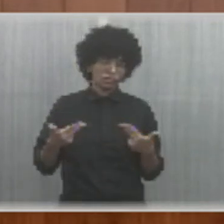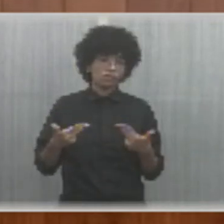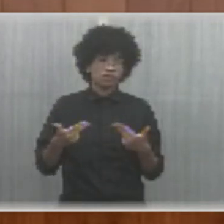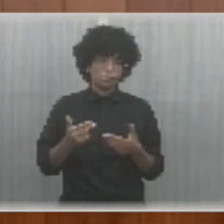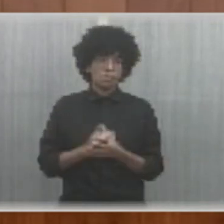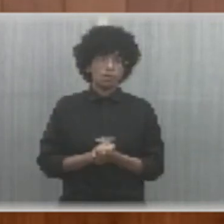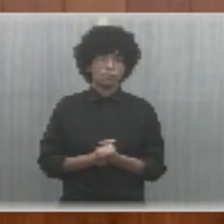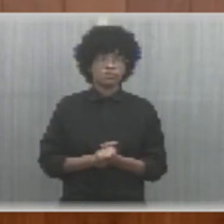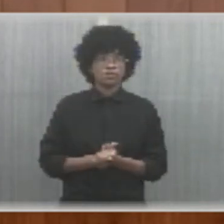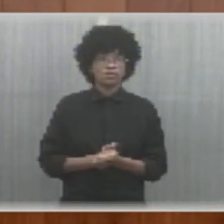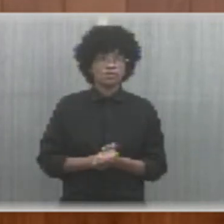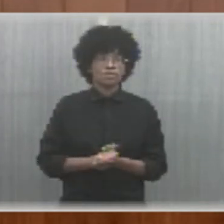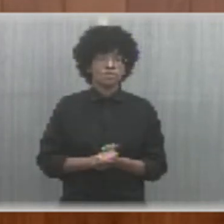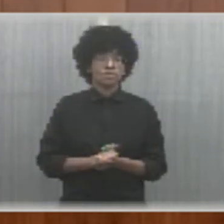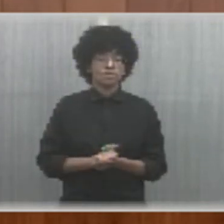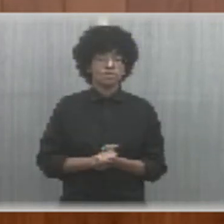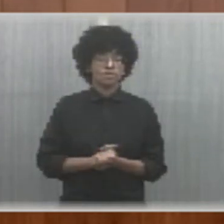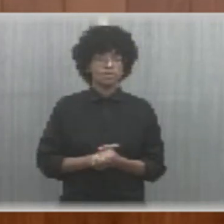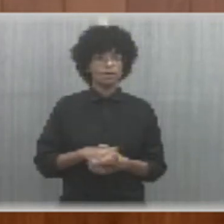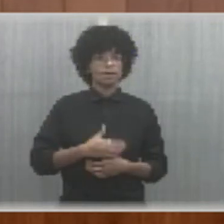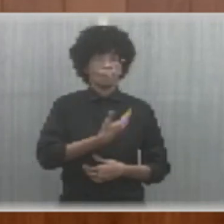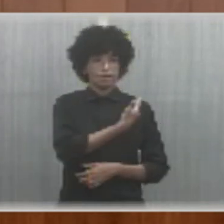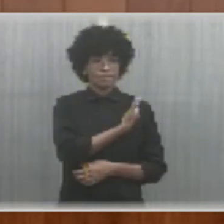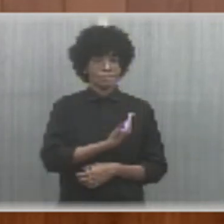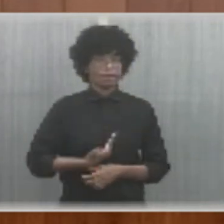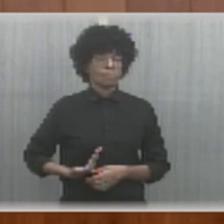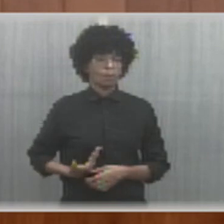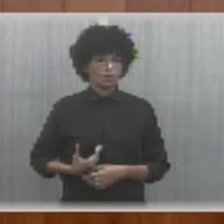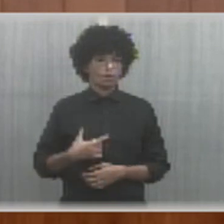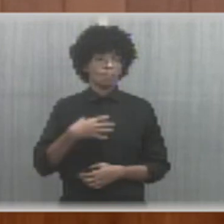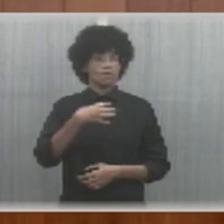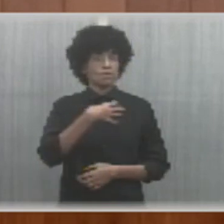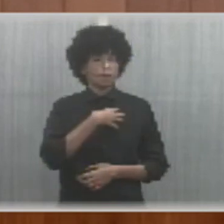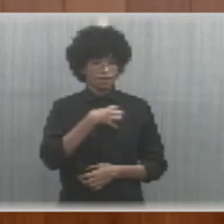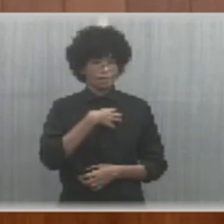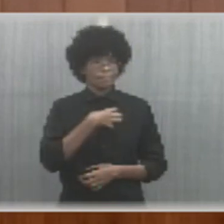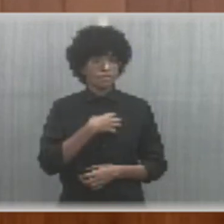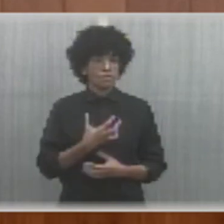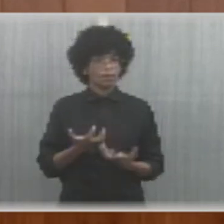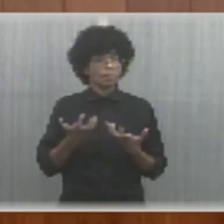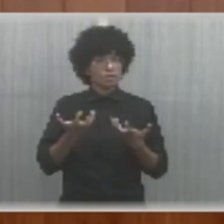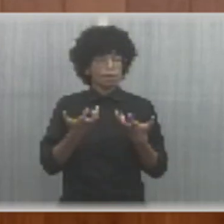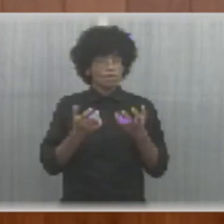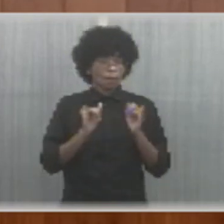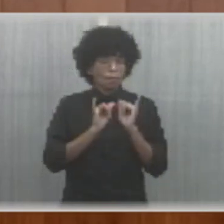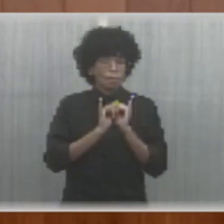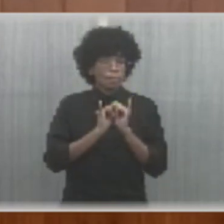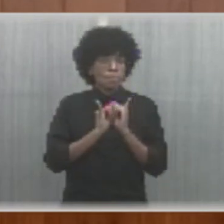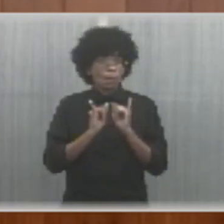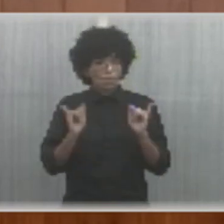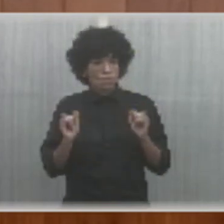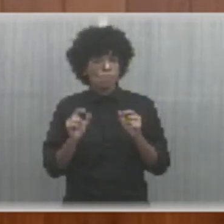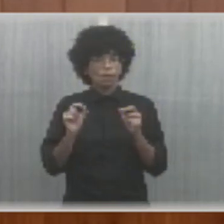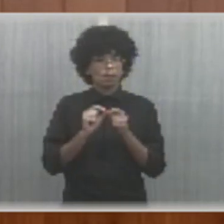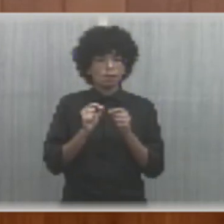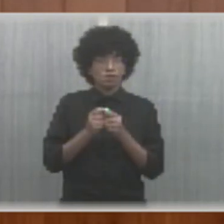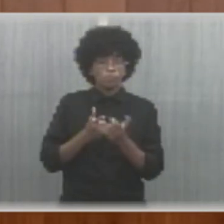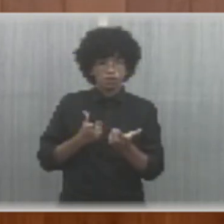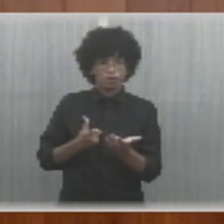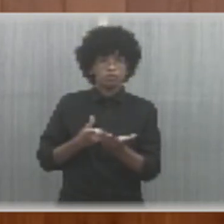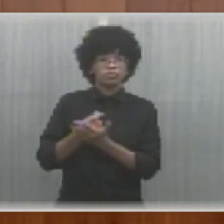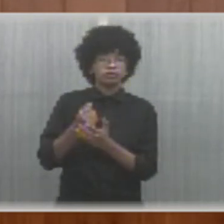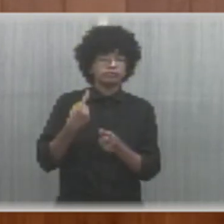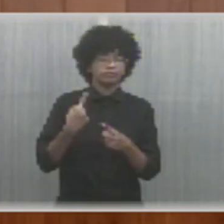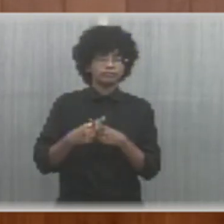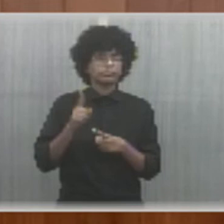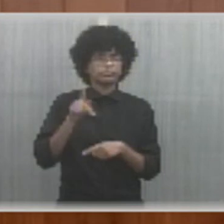o governador da Bahia teria relatado que teria feito essa compra, ele